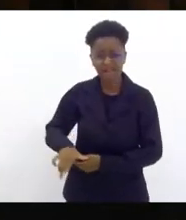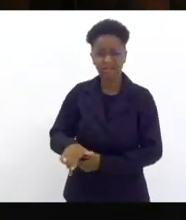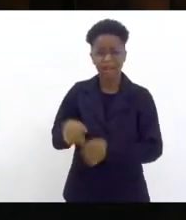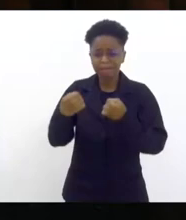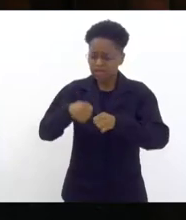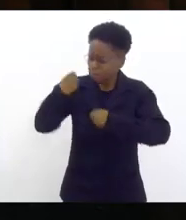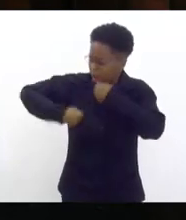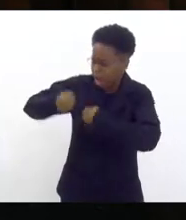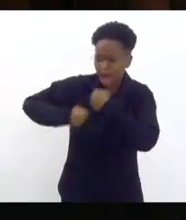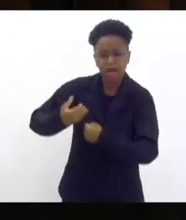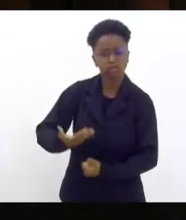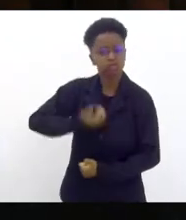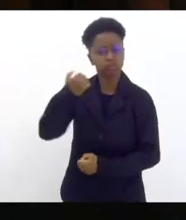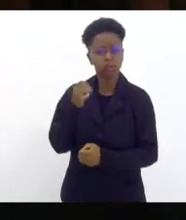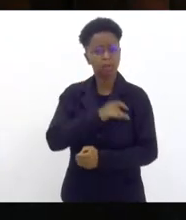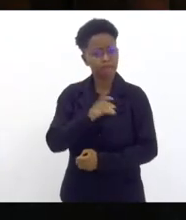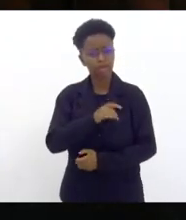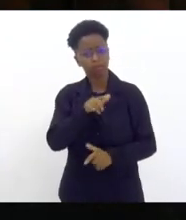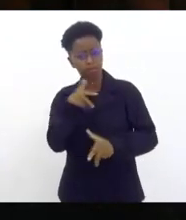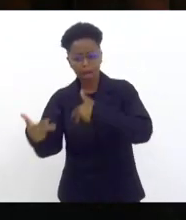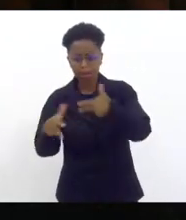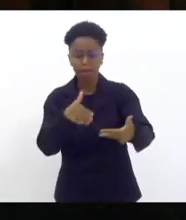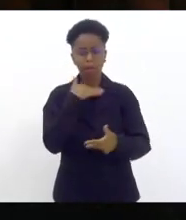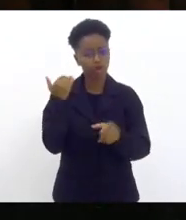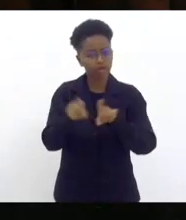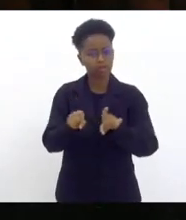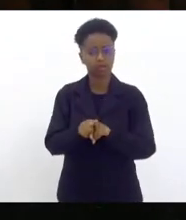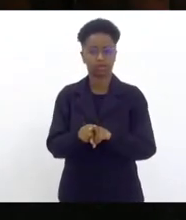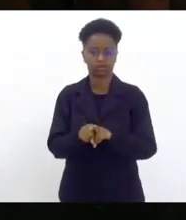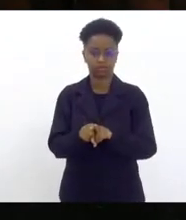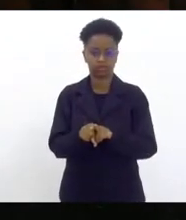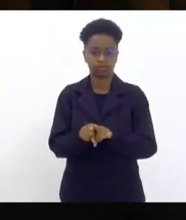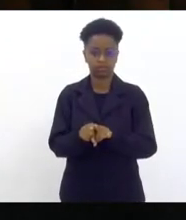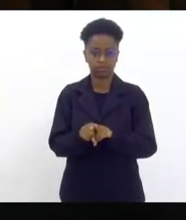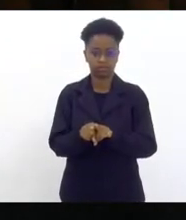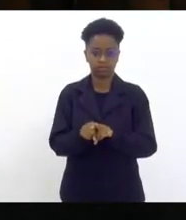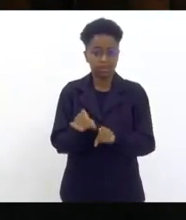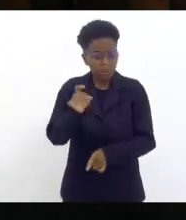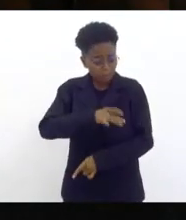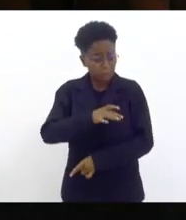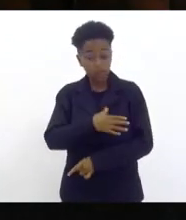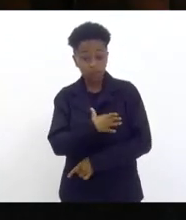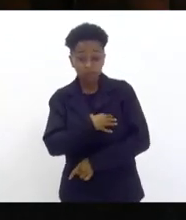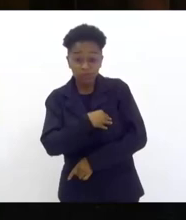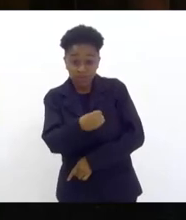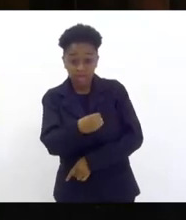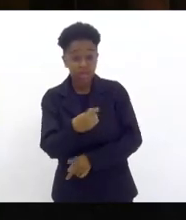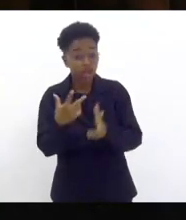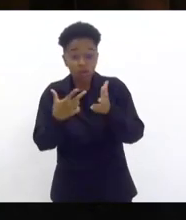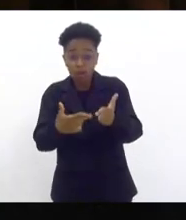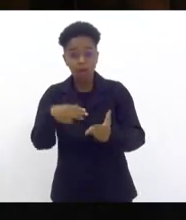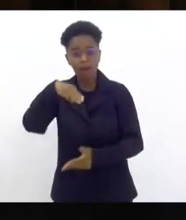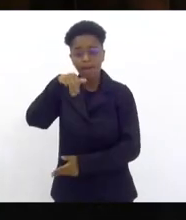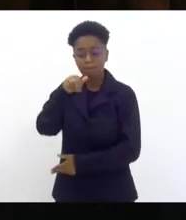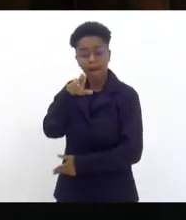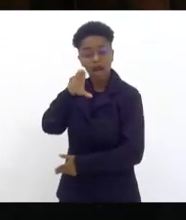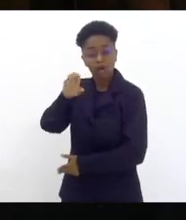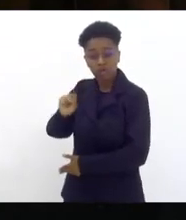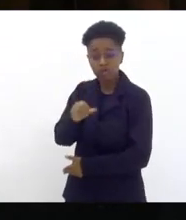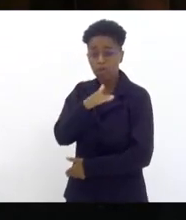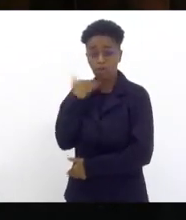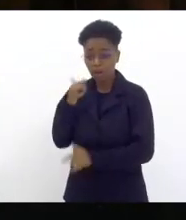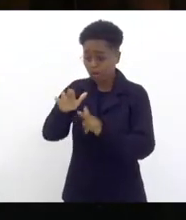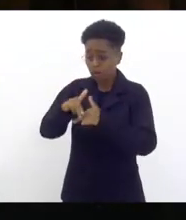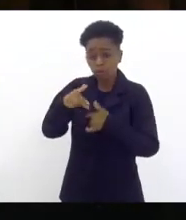assustadas com medo de ser a próxima vítima de ter seus filhos como Marcos Vinícius que morreu com a blusa da escola